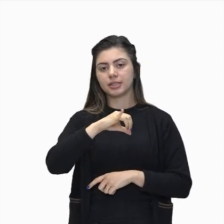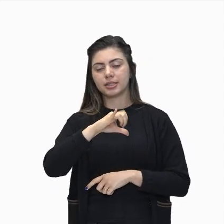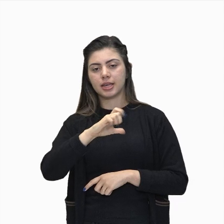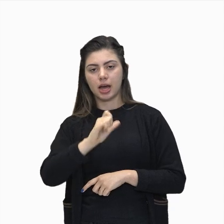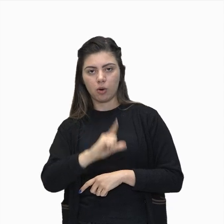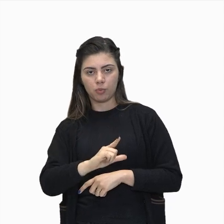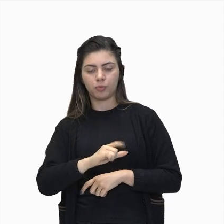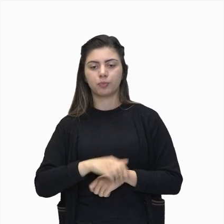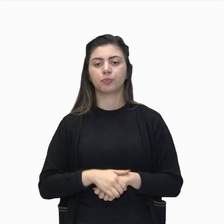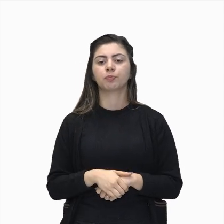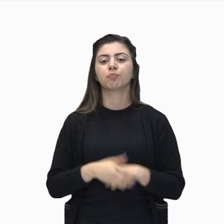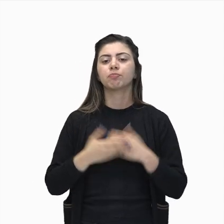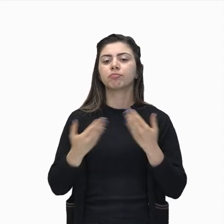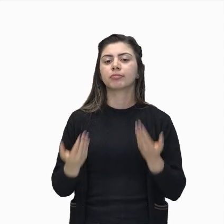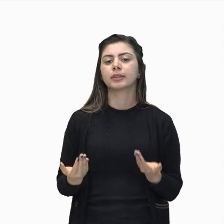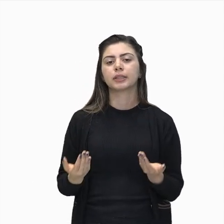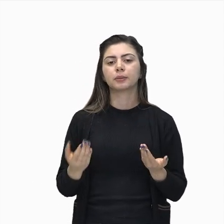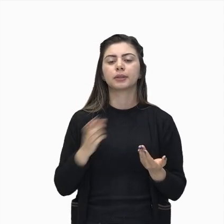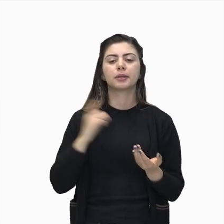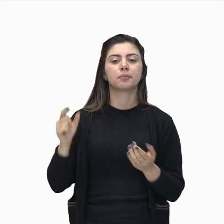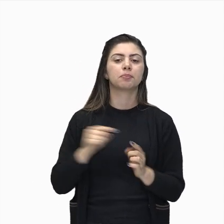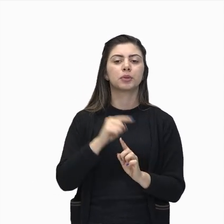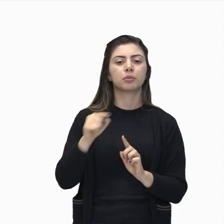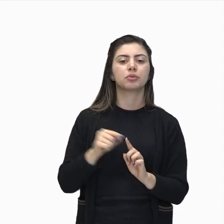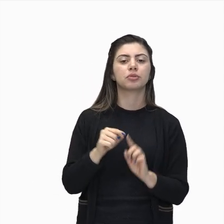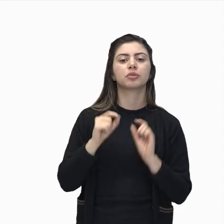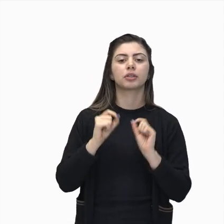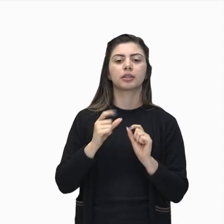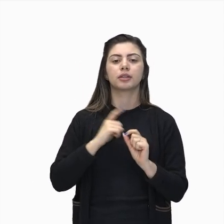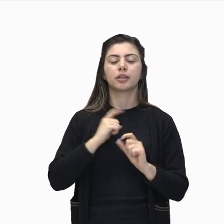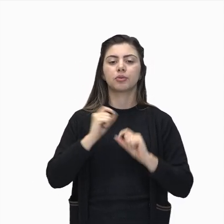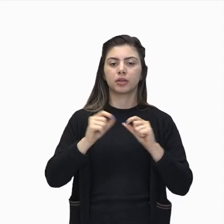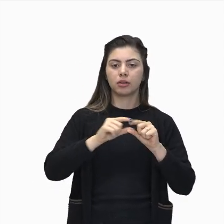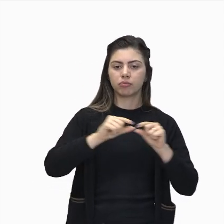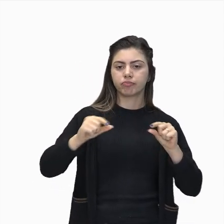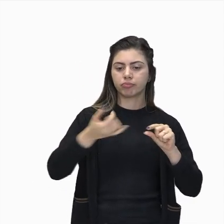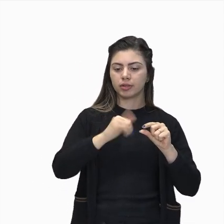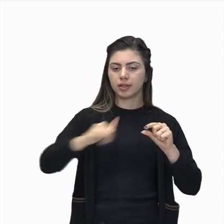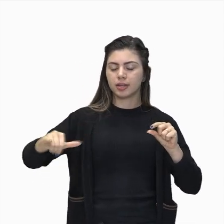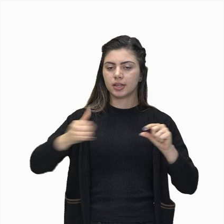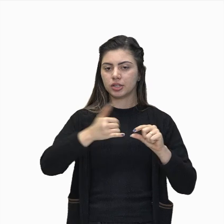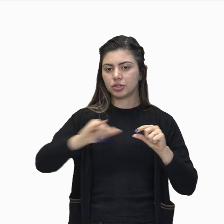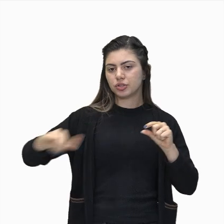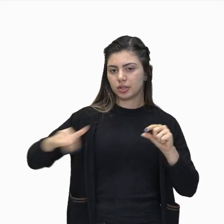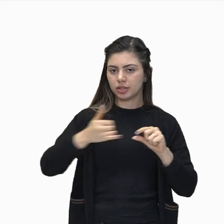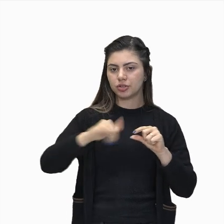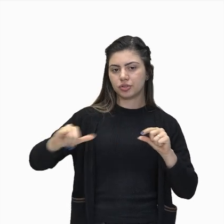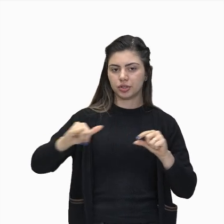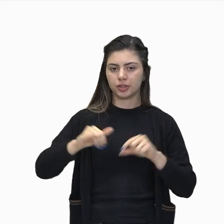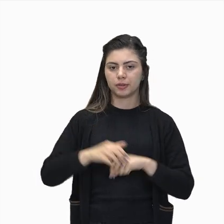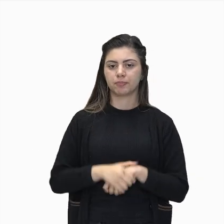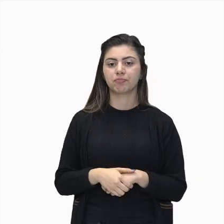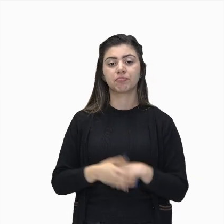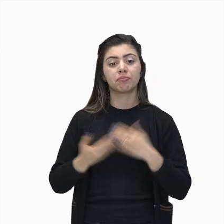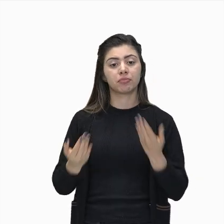possibilitam o estabelecimento de uma corrente elétrica entre dois pontos. É